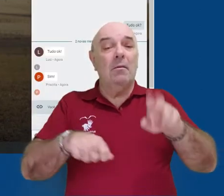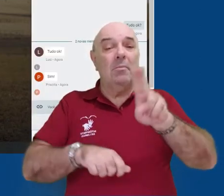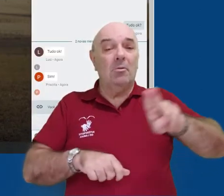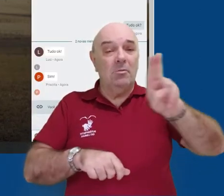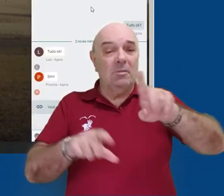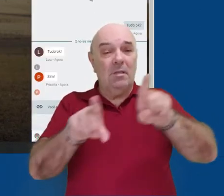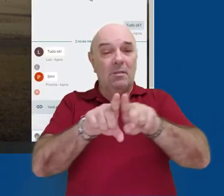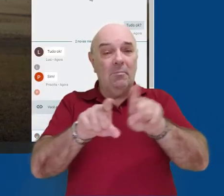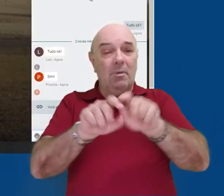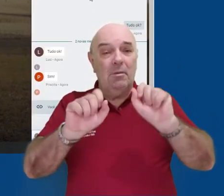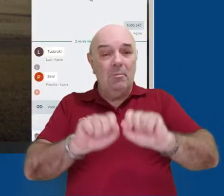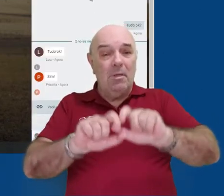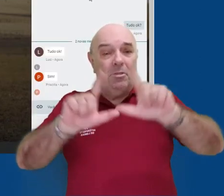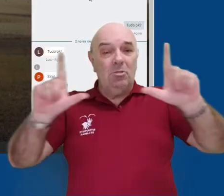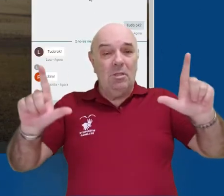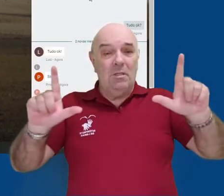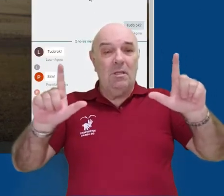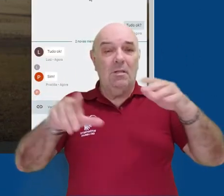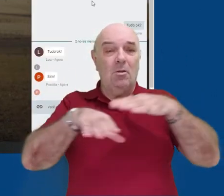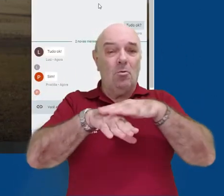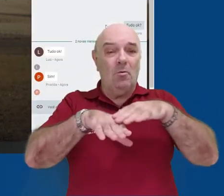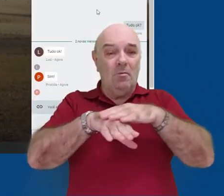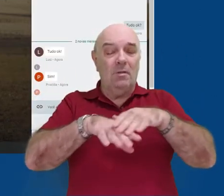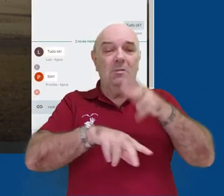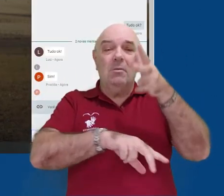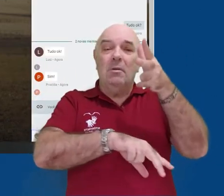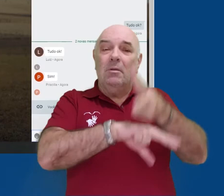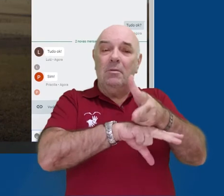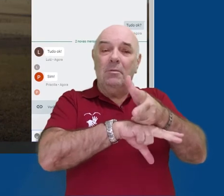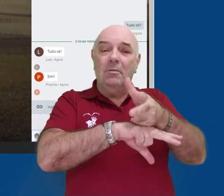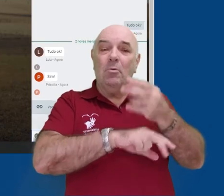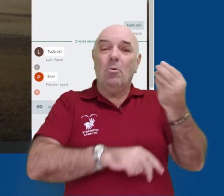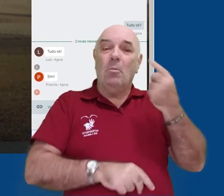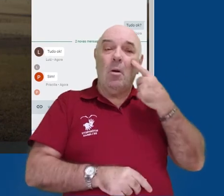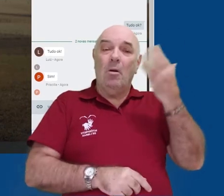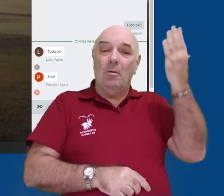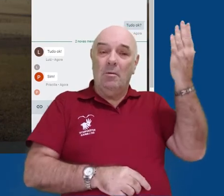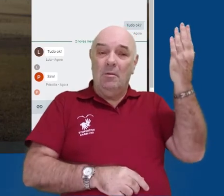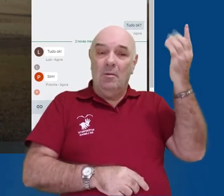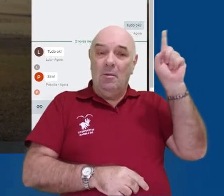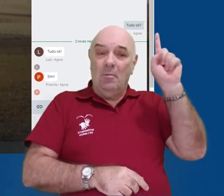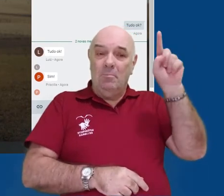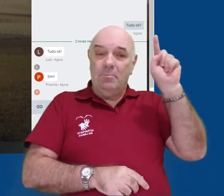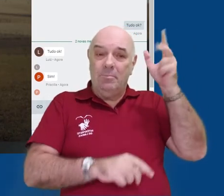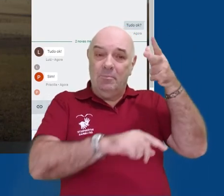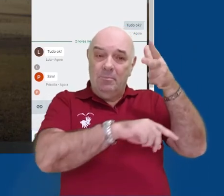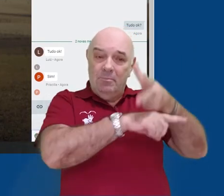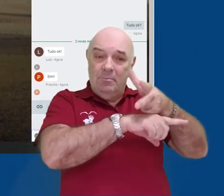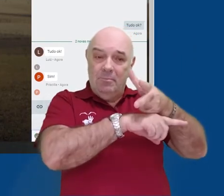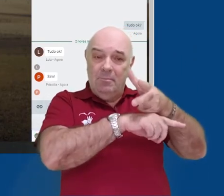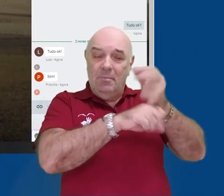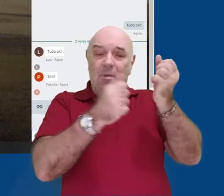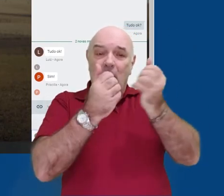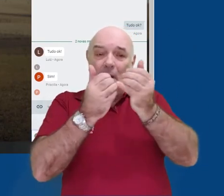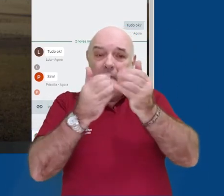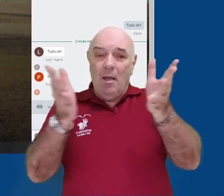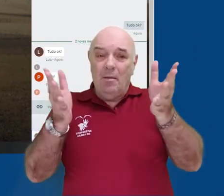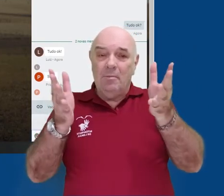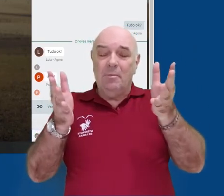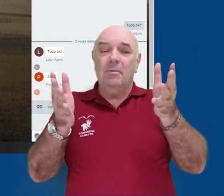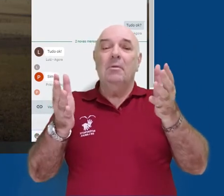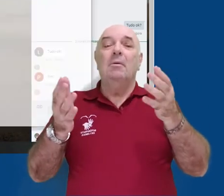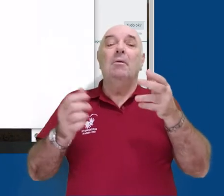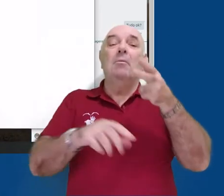Podemos utilizar uma janela de conversa para iniciar uma videochamada, clicando no ícone no canto superior